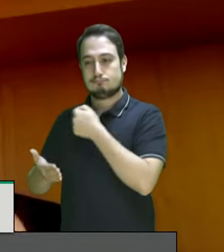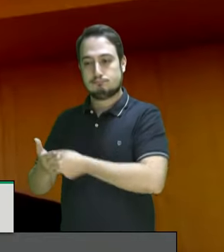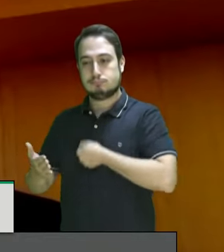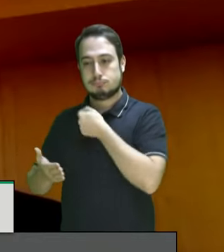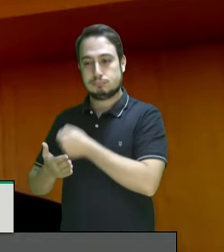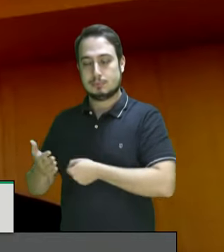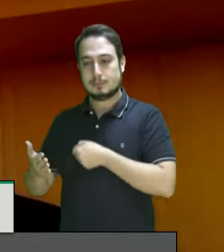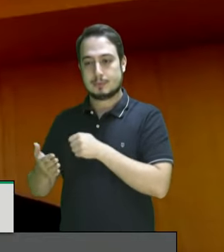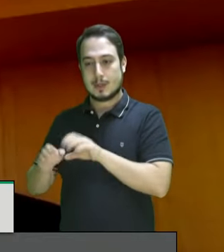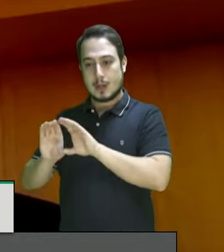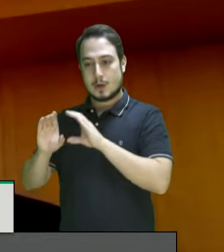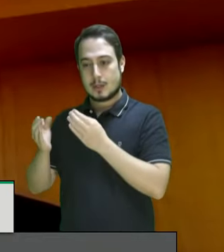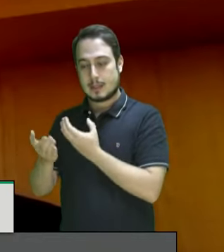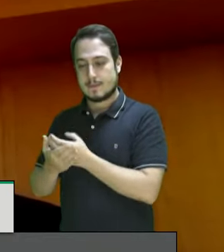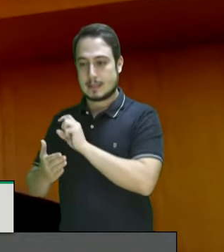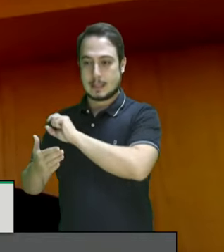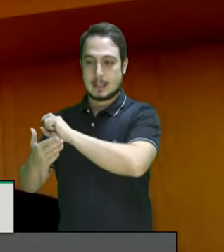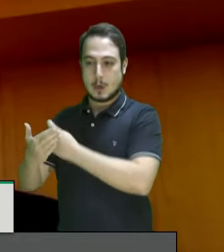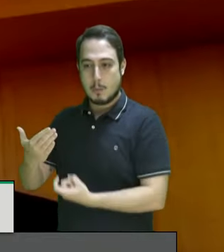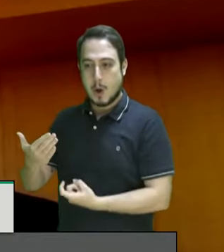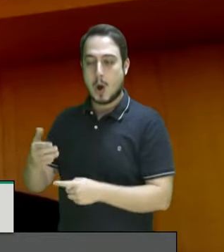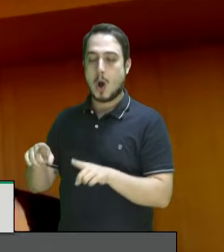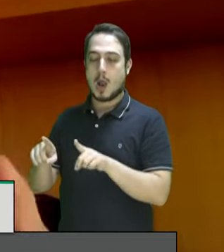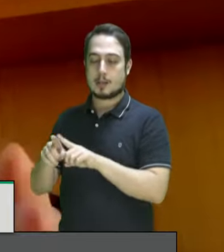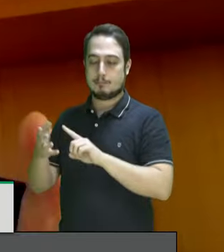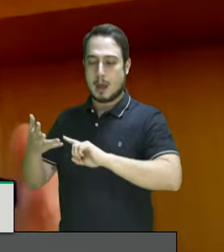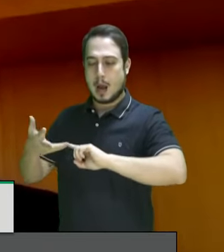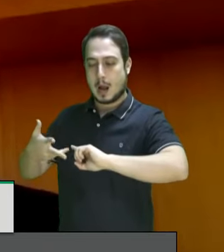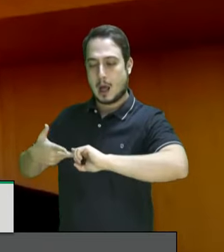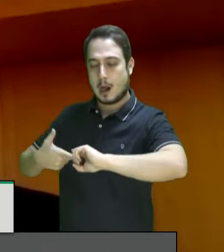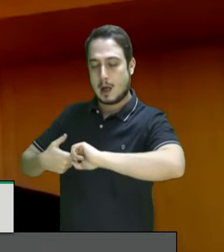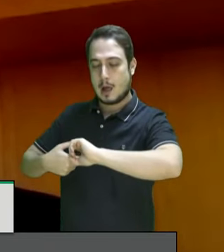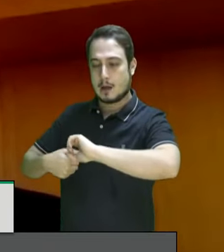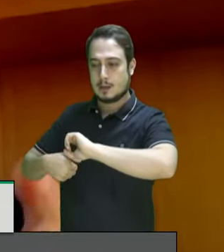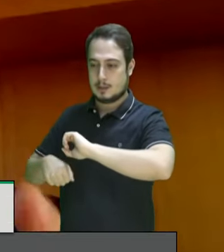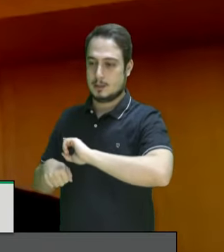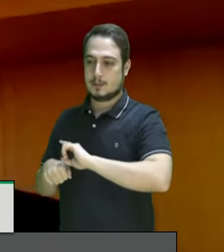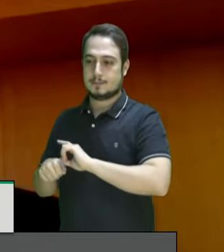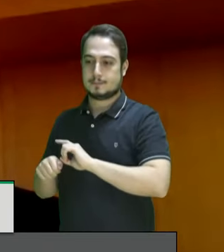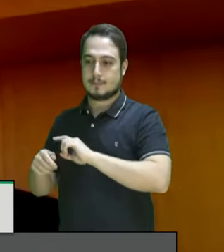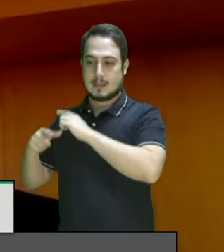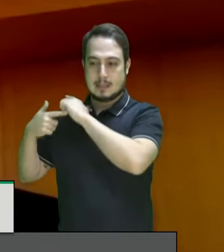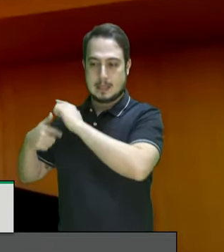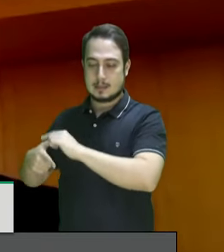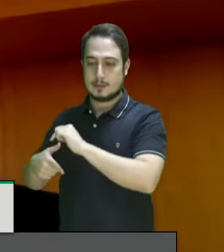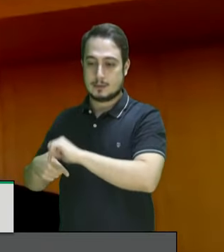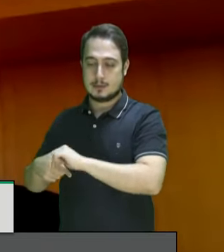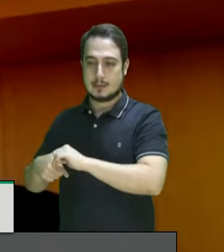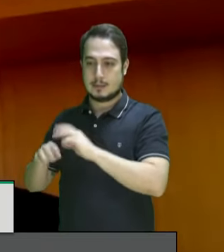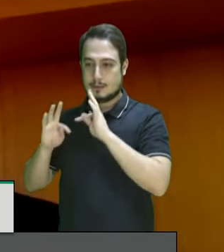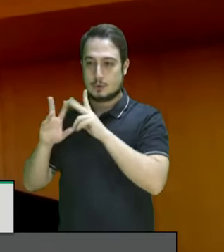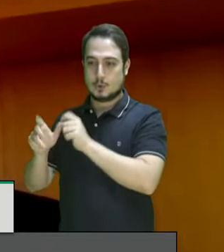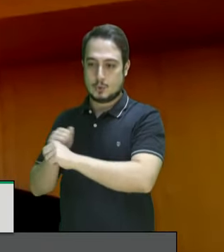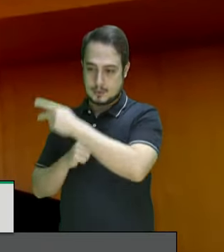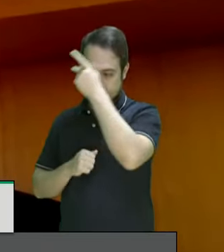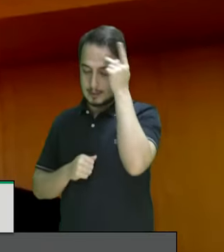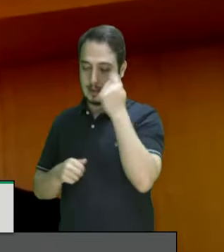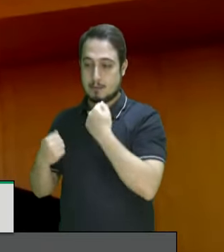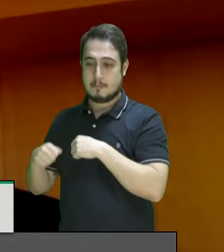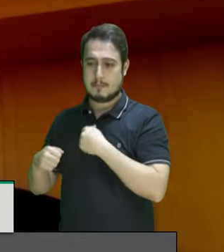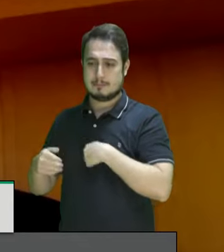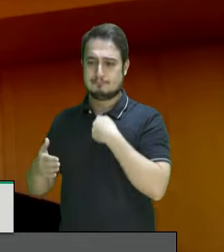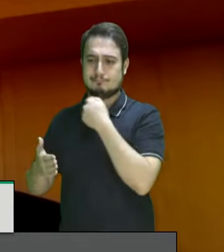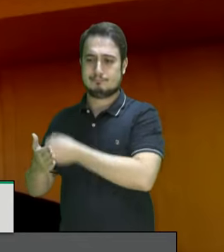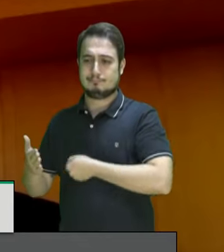em defesa das comunidades quilombolas em defesa de todas as entidades em defesa de todos aqueles e aquelas que lutam para